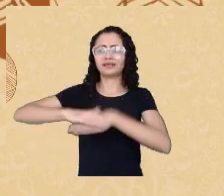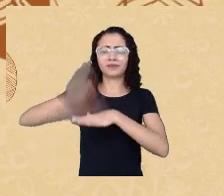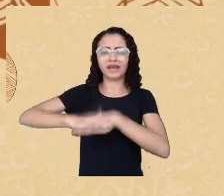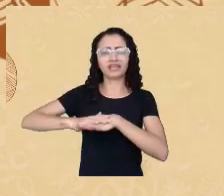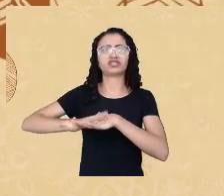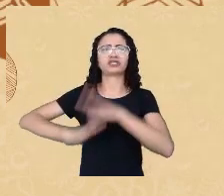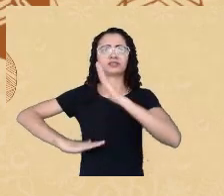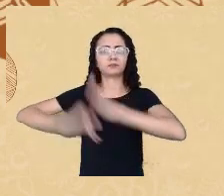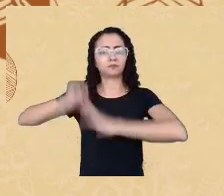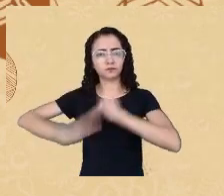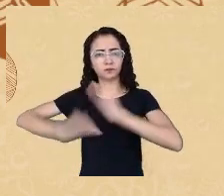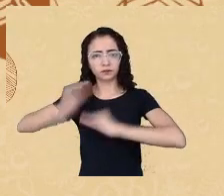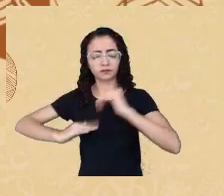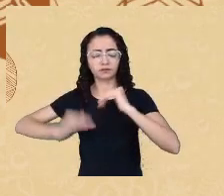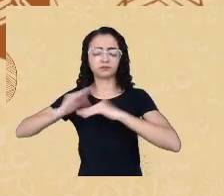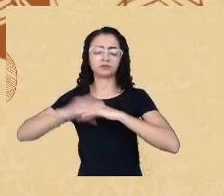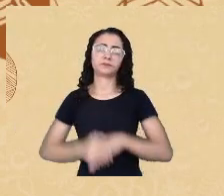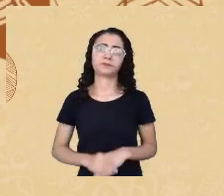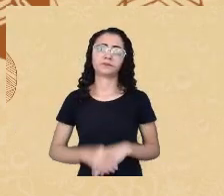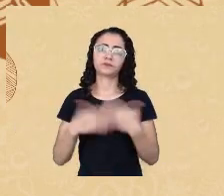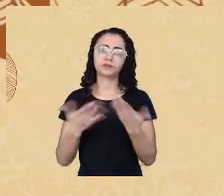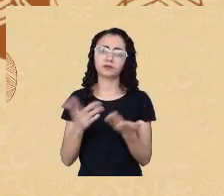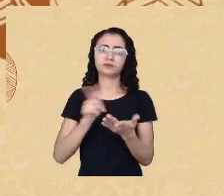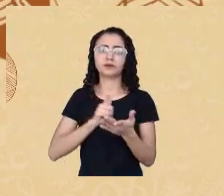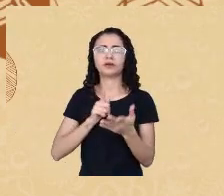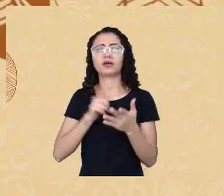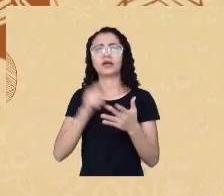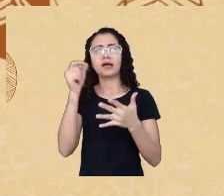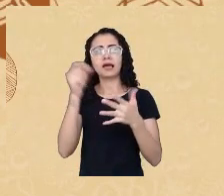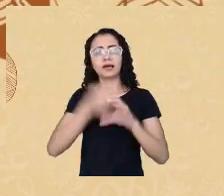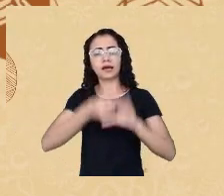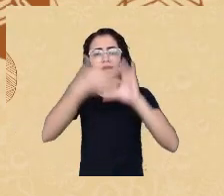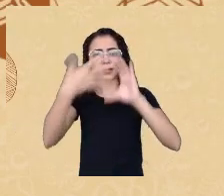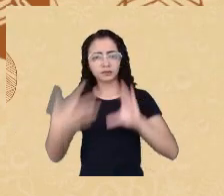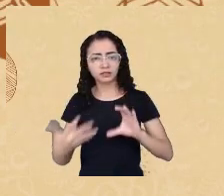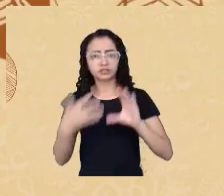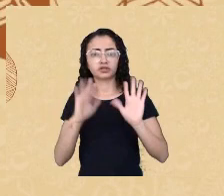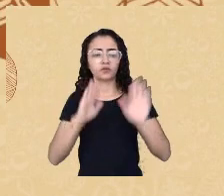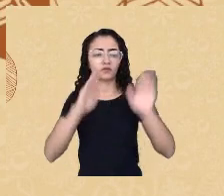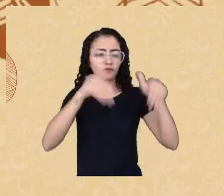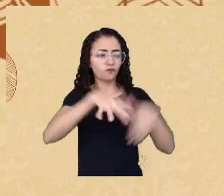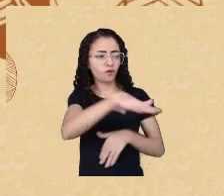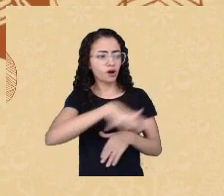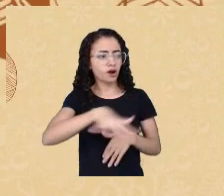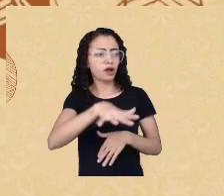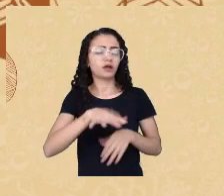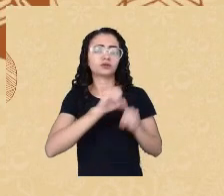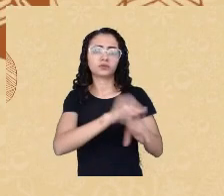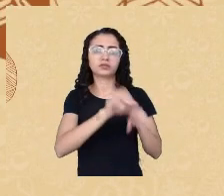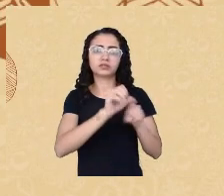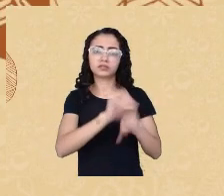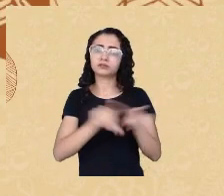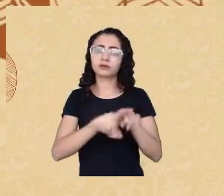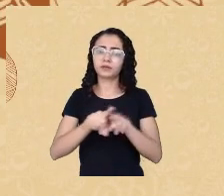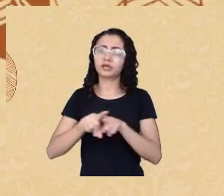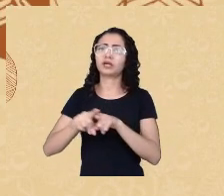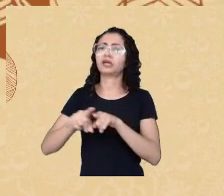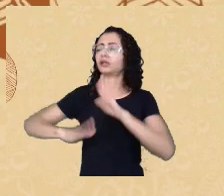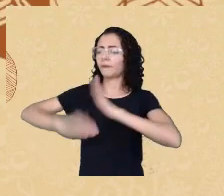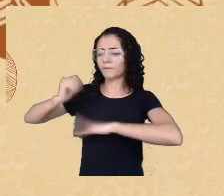podendo ser evidenciados esses aspectos, tanto a nível do ensino, da formação, como na atuação profissional propriamente dita.